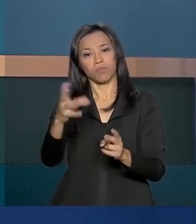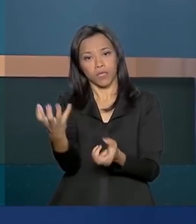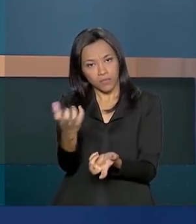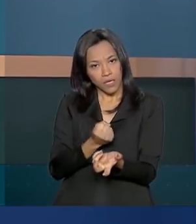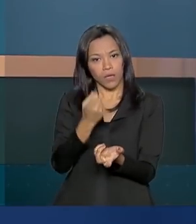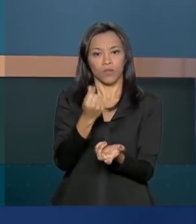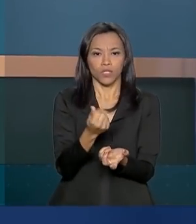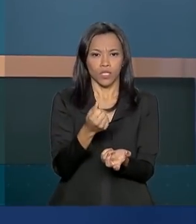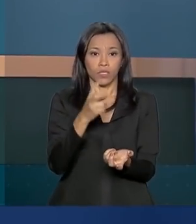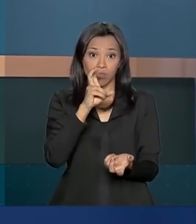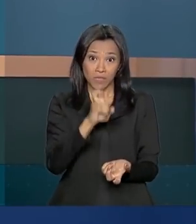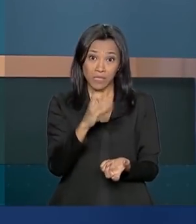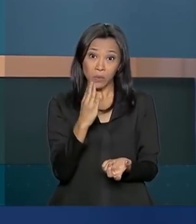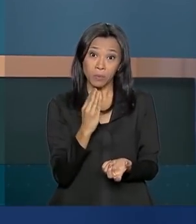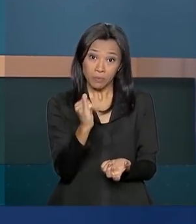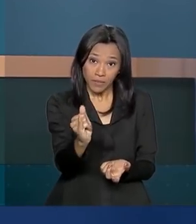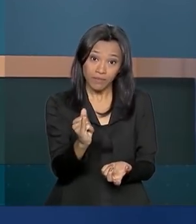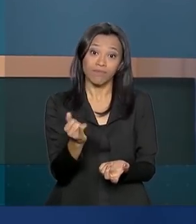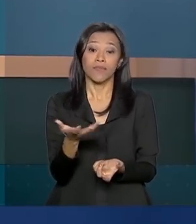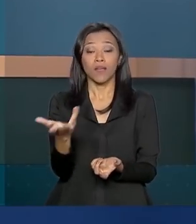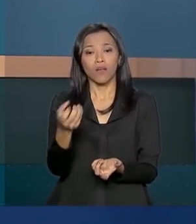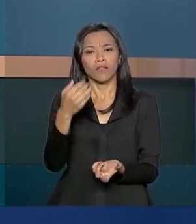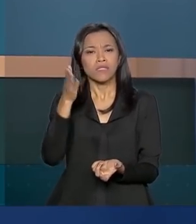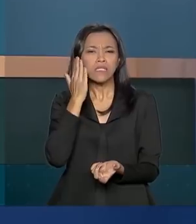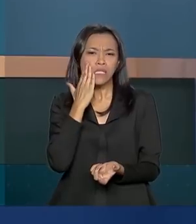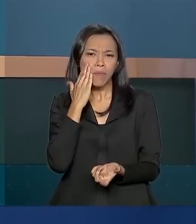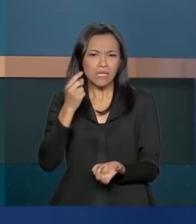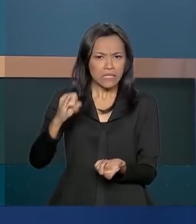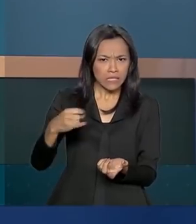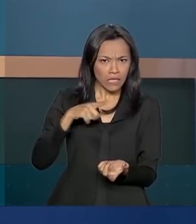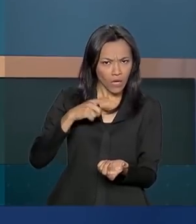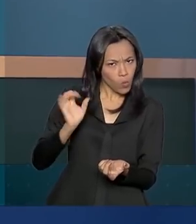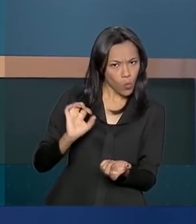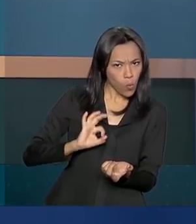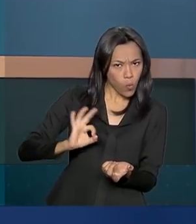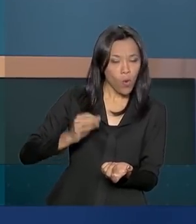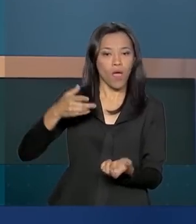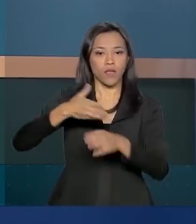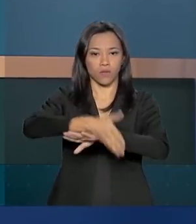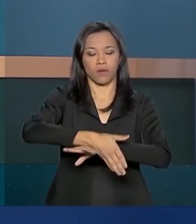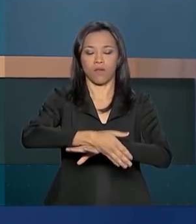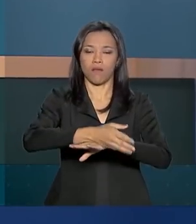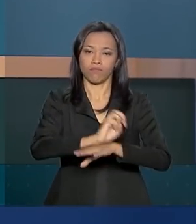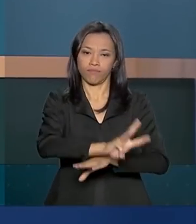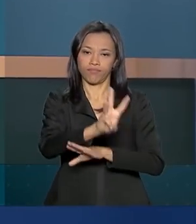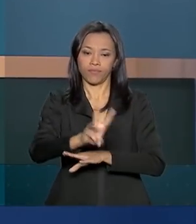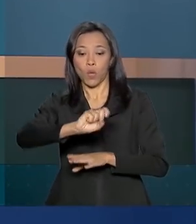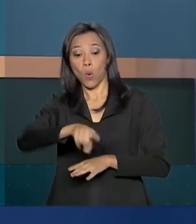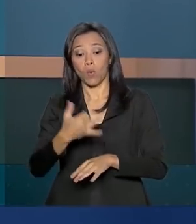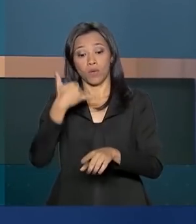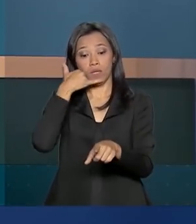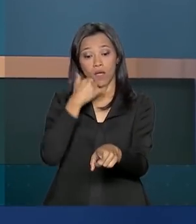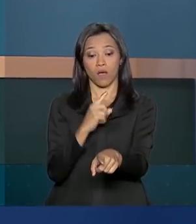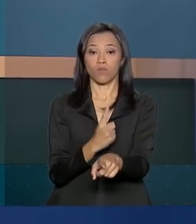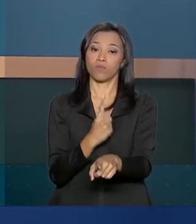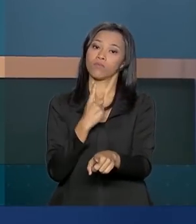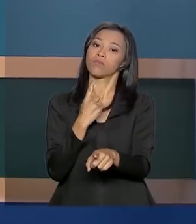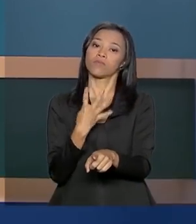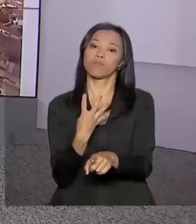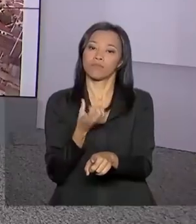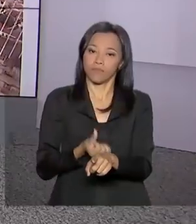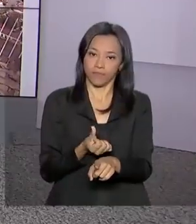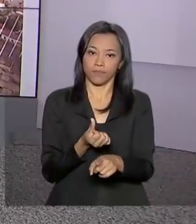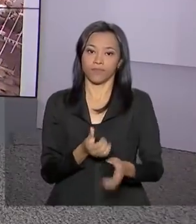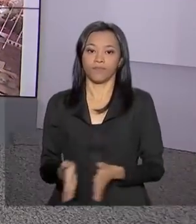E para saber se teve a declaração liberada, é só acessar a página da Receita na internet ou ligar para o Receitafone no número 146.